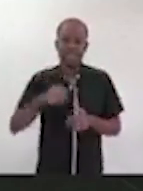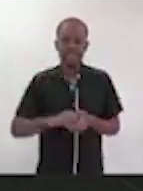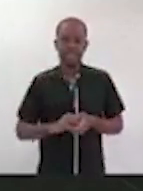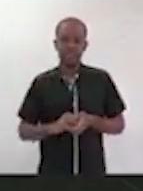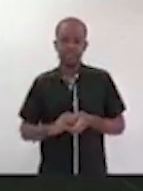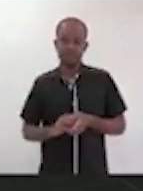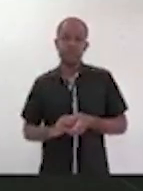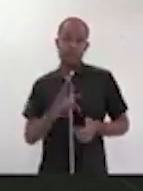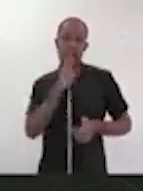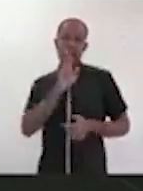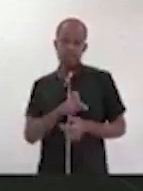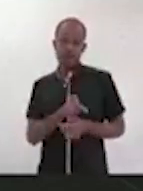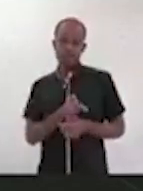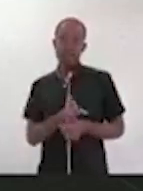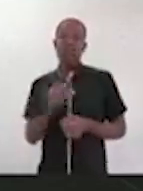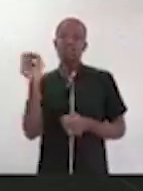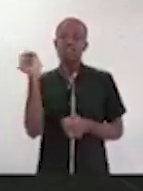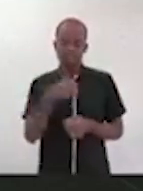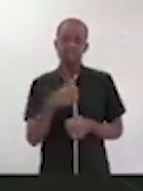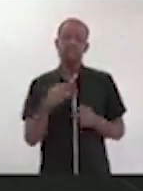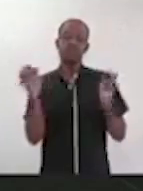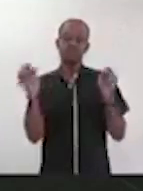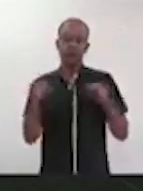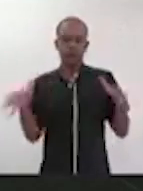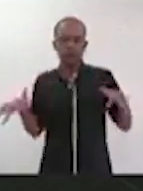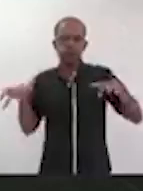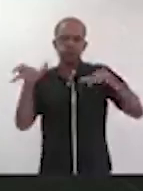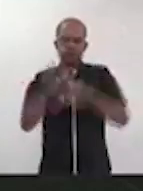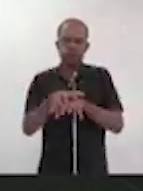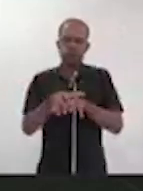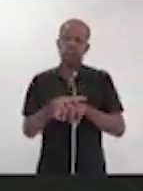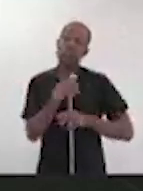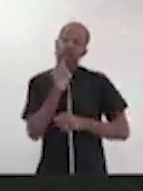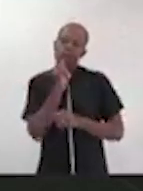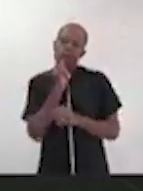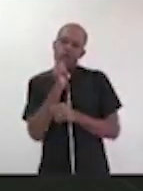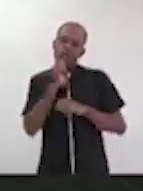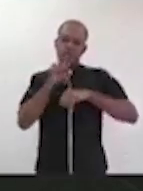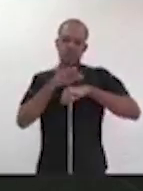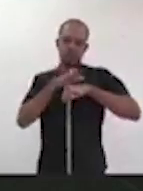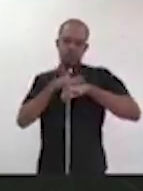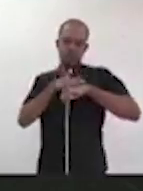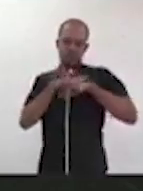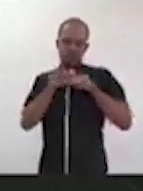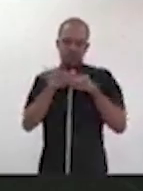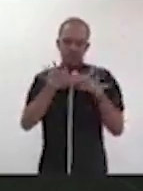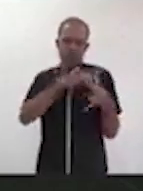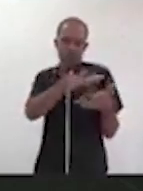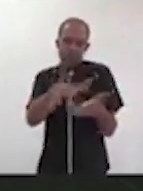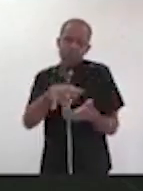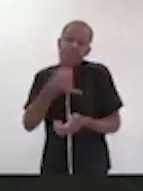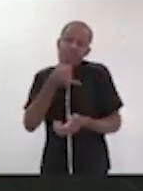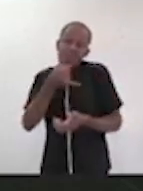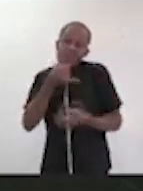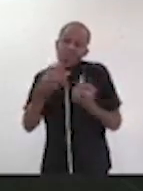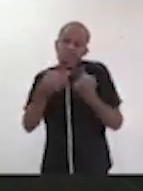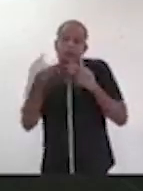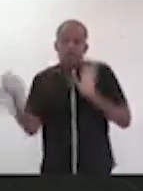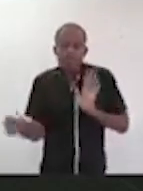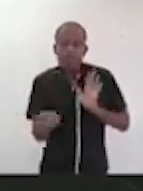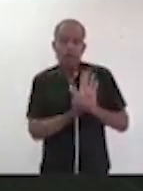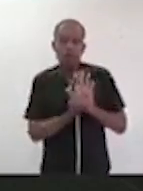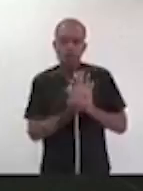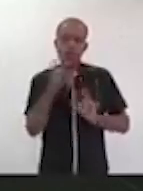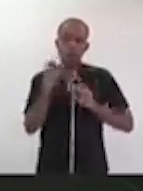precisamos encontrar uma maneira. E eu acho que o exemplo da pandemia ele é o mais triste, mas também o mais simbólico do quanto que a